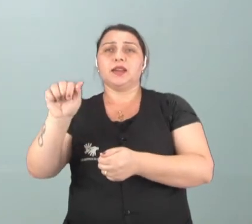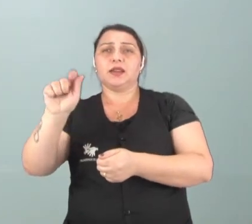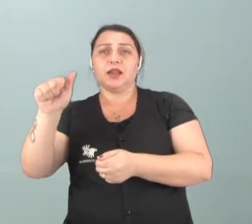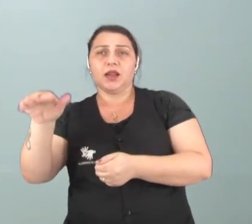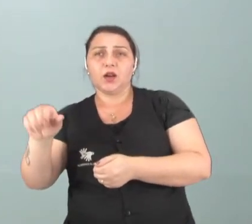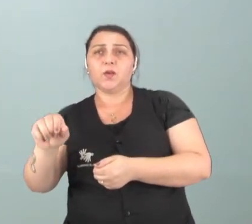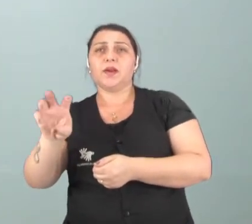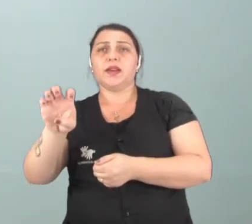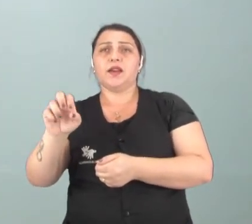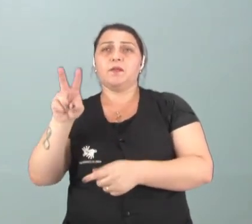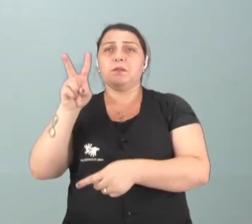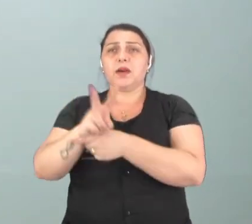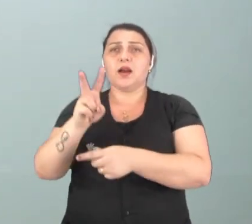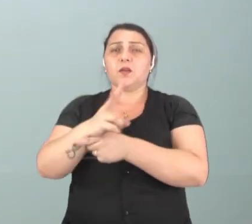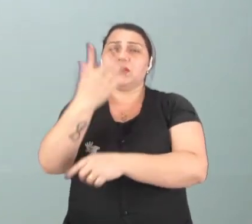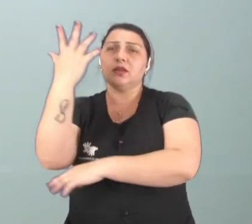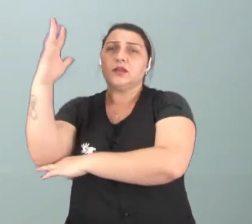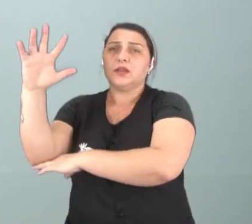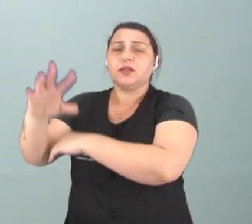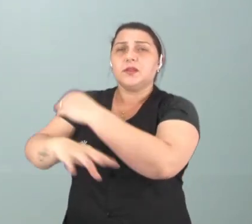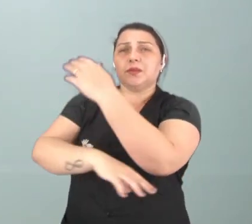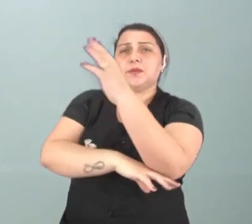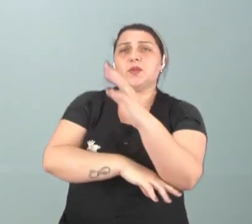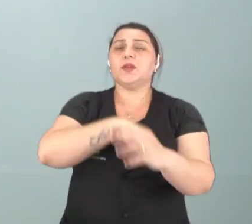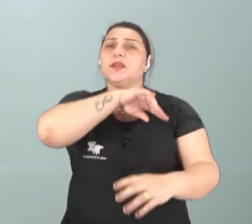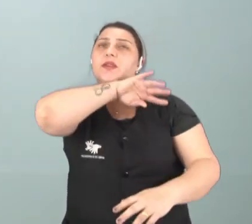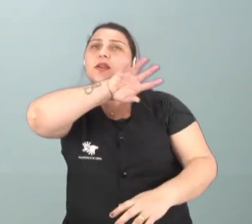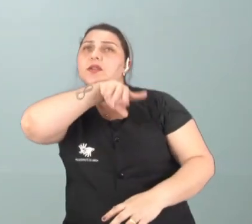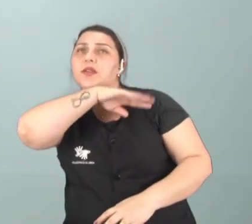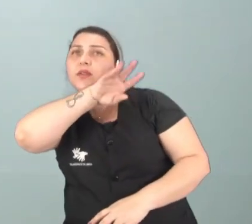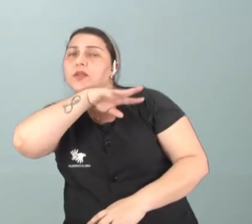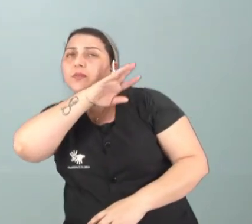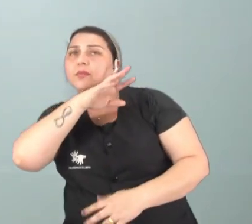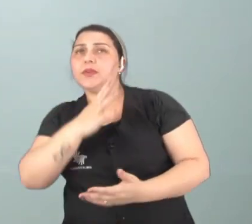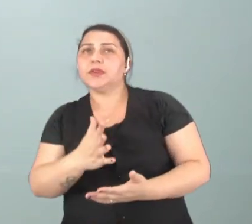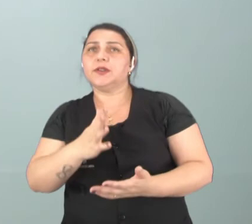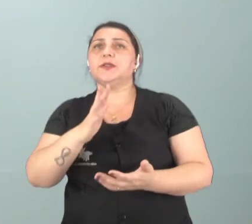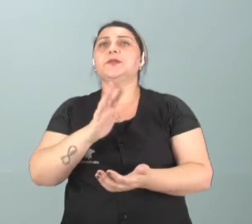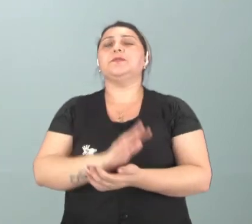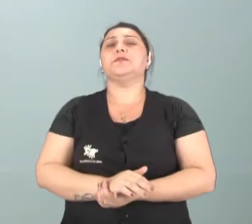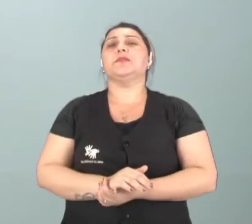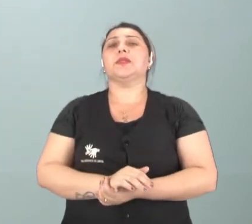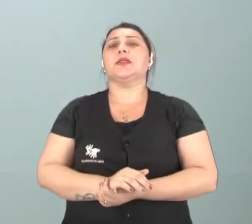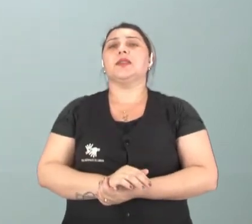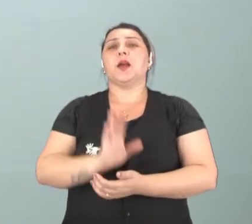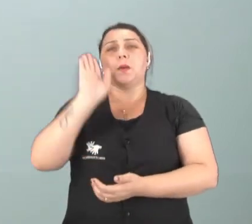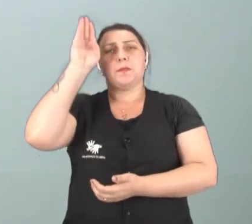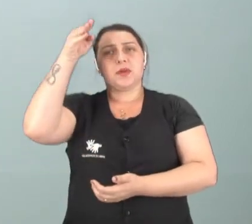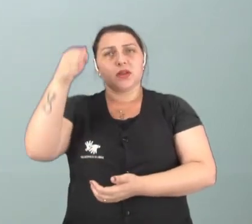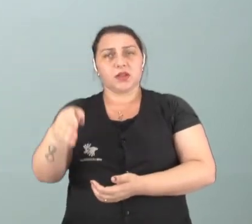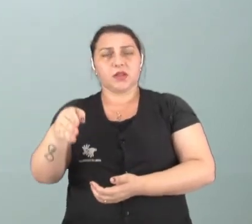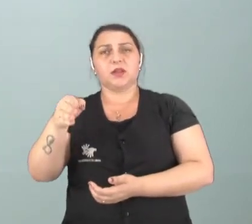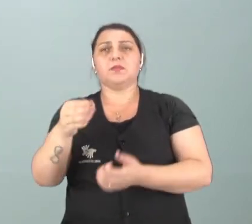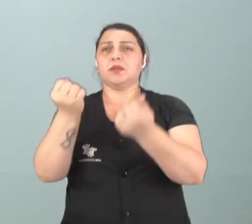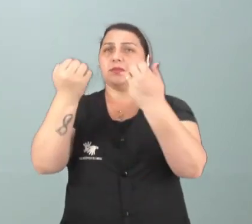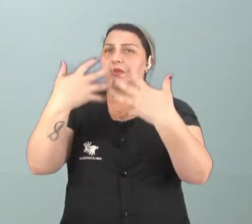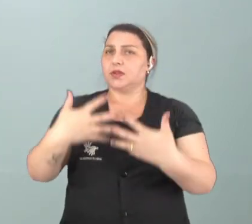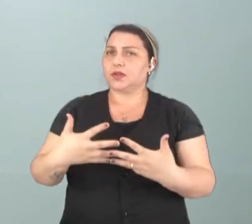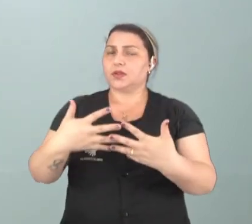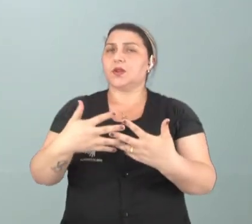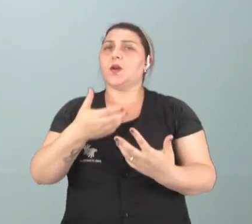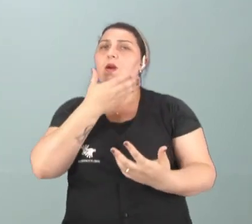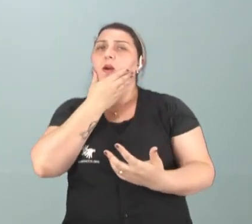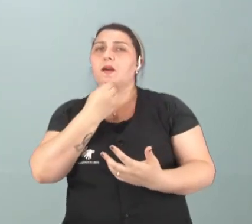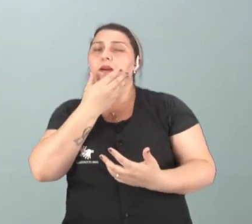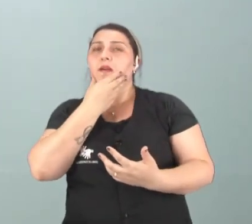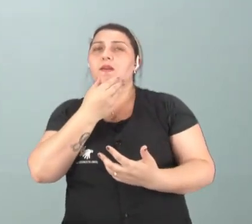cuidar do jardim, das árvores, dos animais, então, esse princípio tá dizendo muita coisa, que o